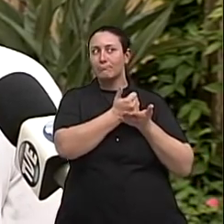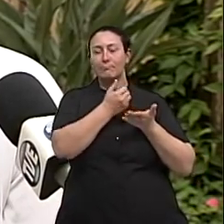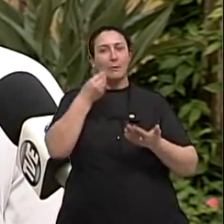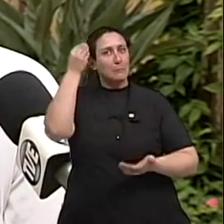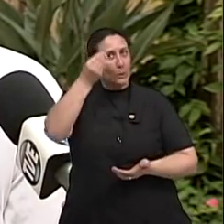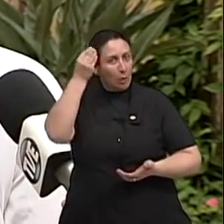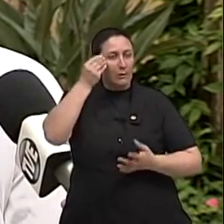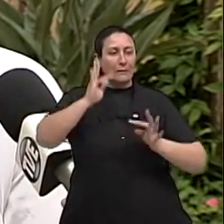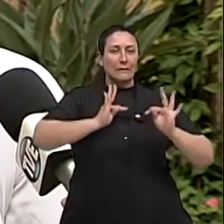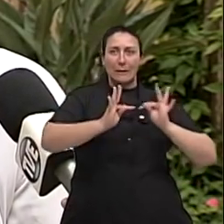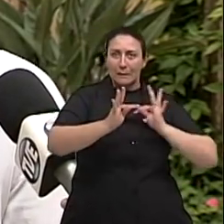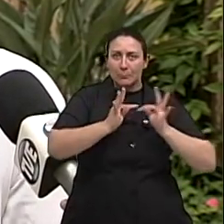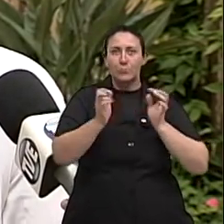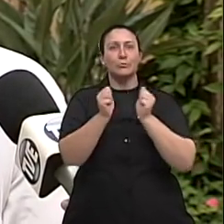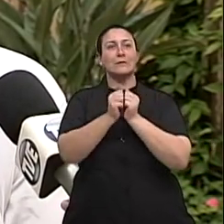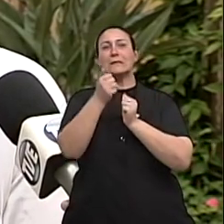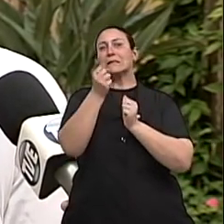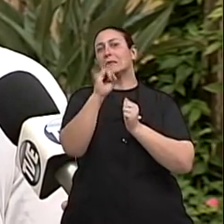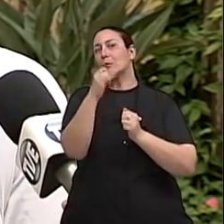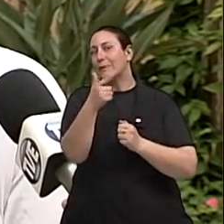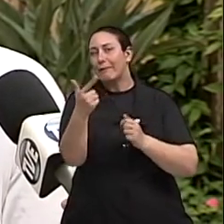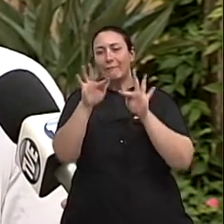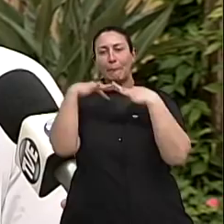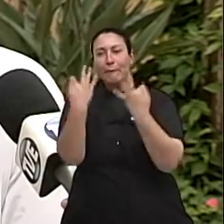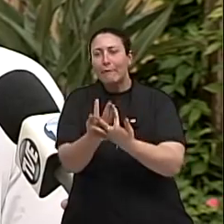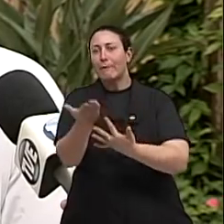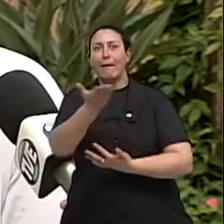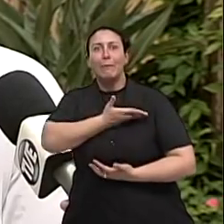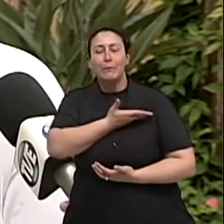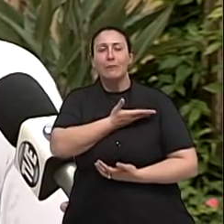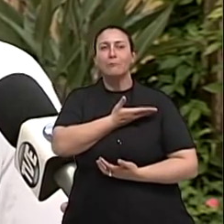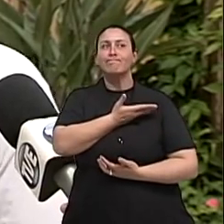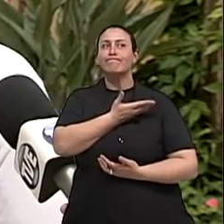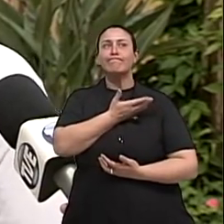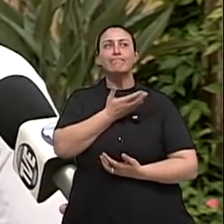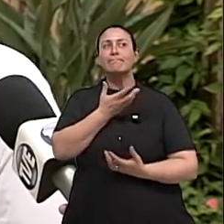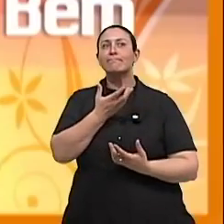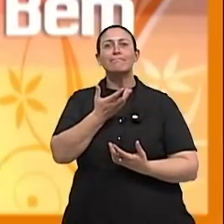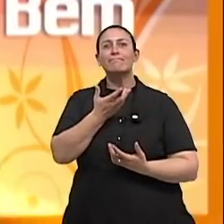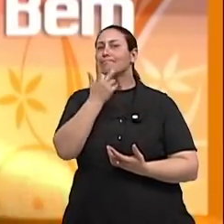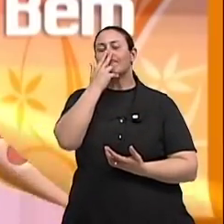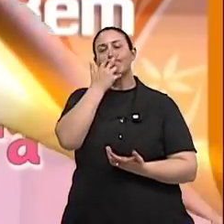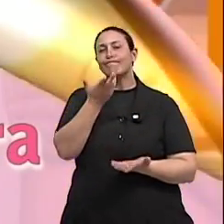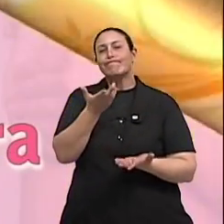com o tratamento, se tu não tem um apoio da família, se tu não tem um apoio dos amigos, a gente cai.